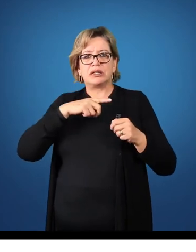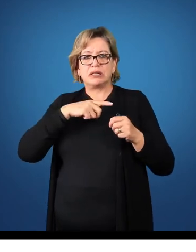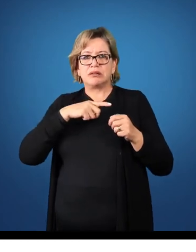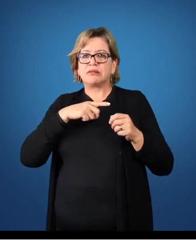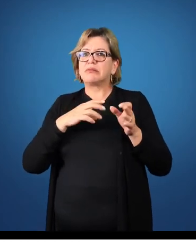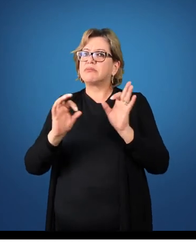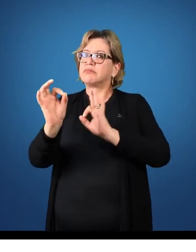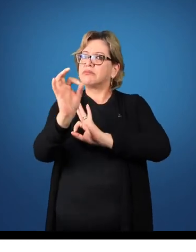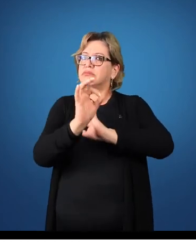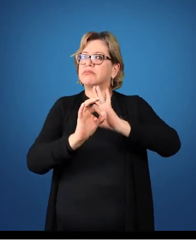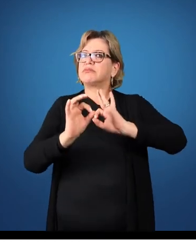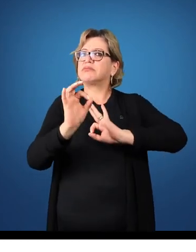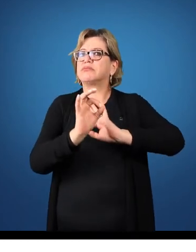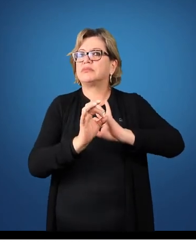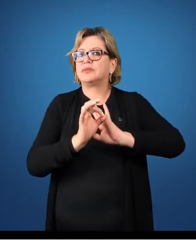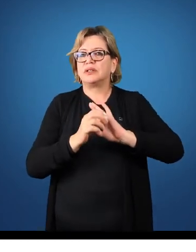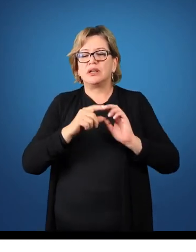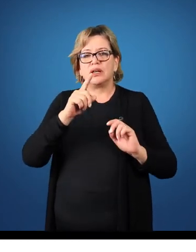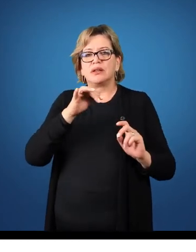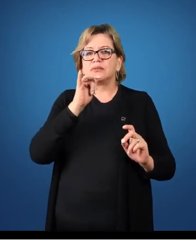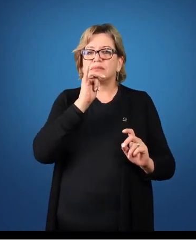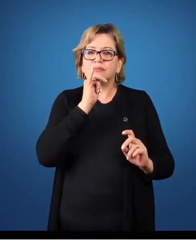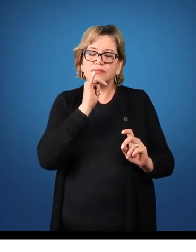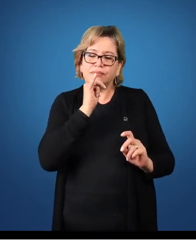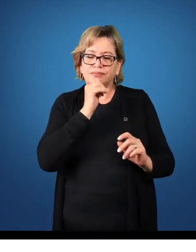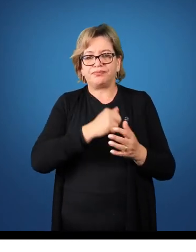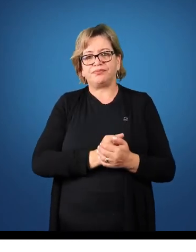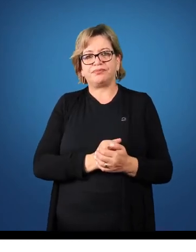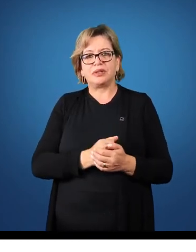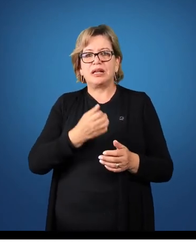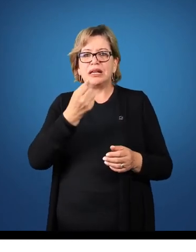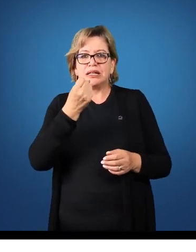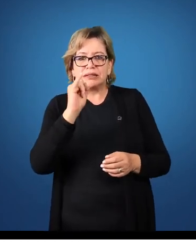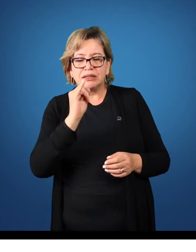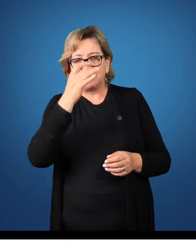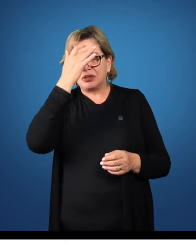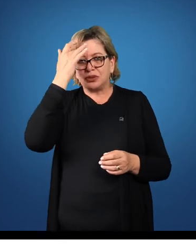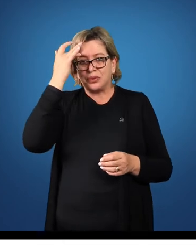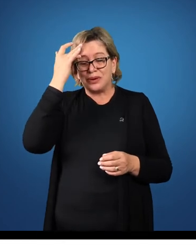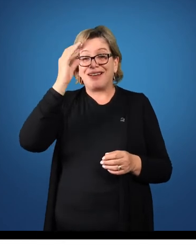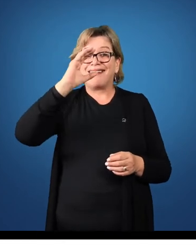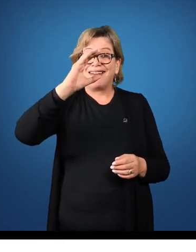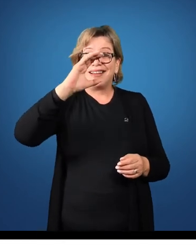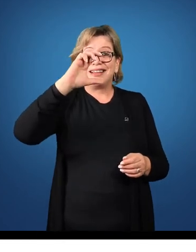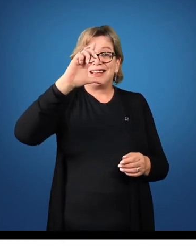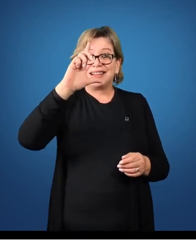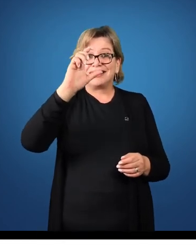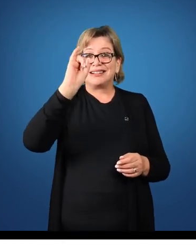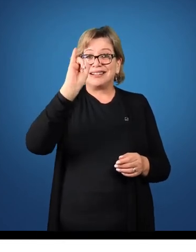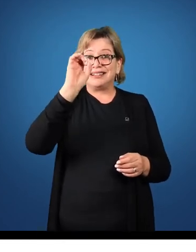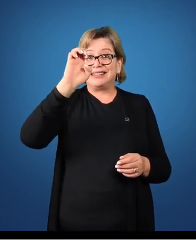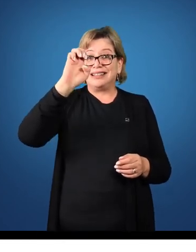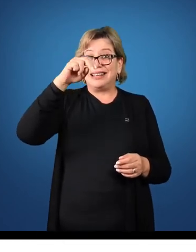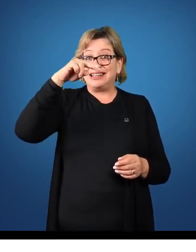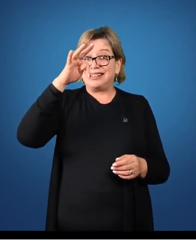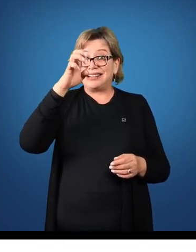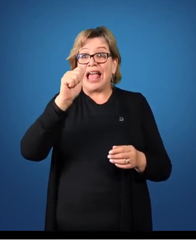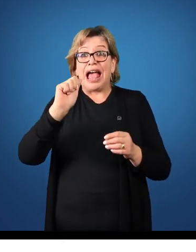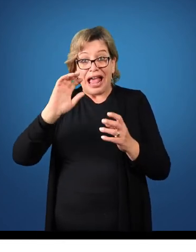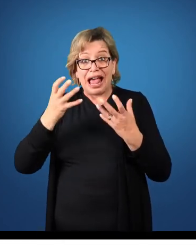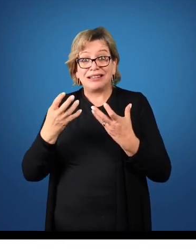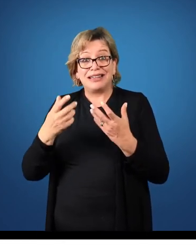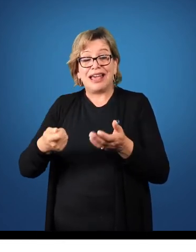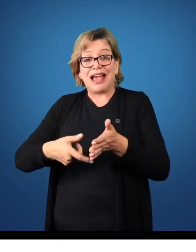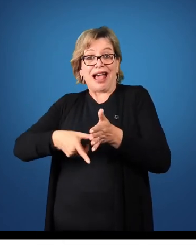ajustes são, por exemplo, se um cliente nosso resolve antecipar um pagamento para